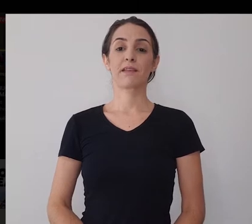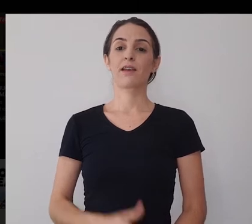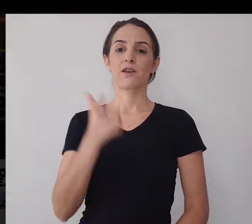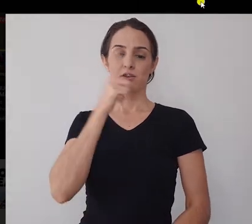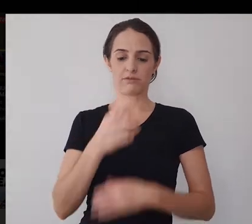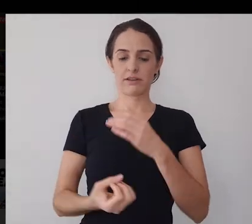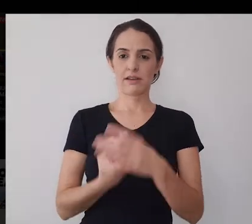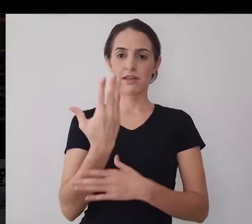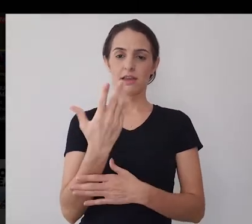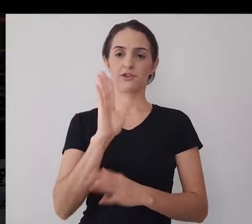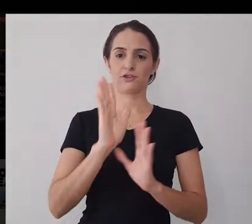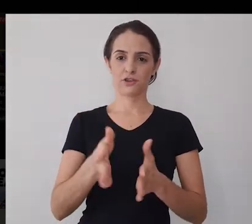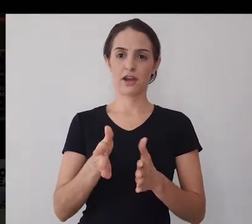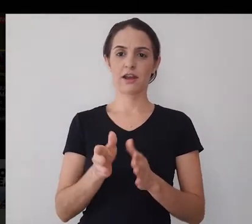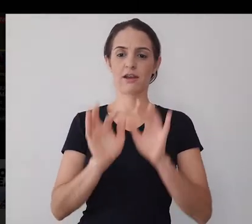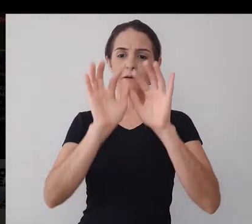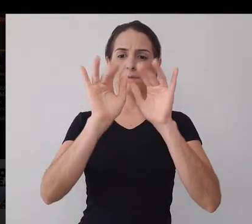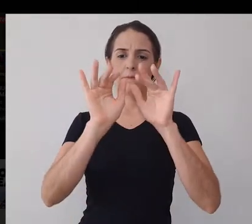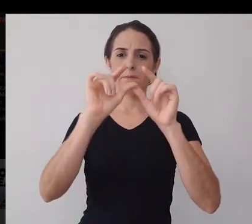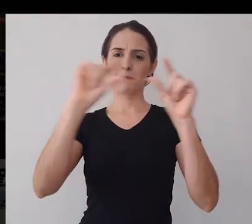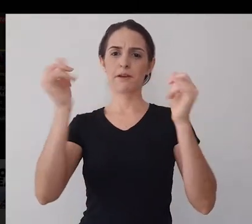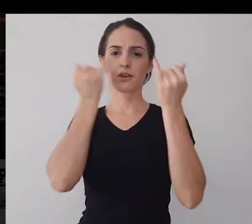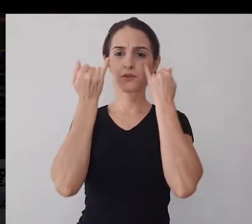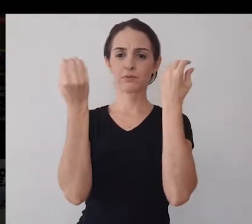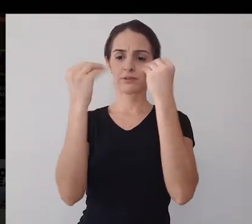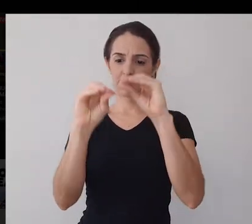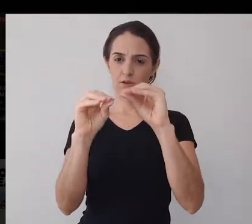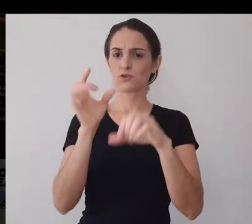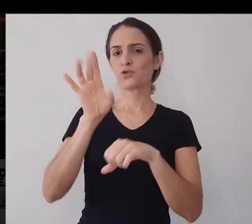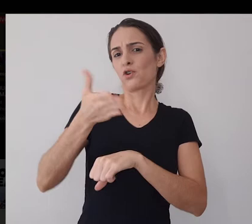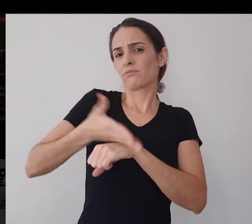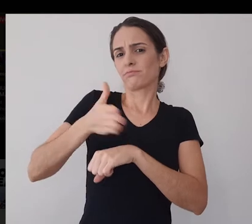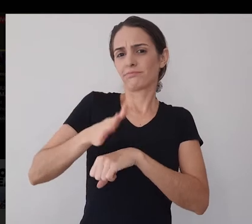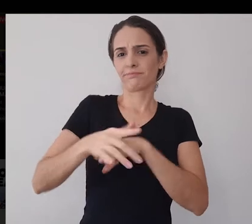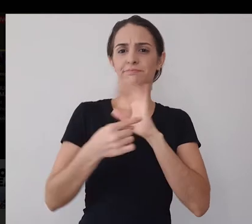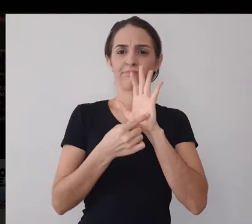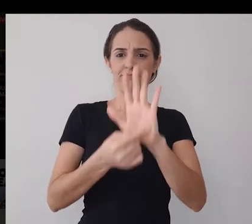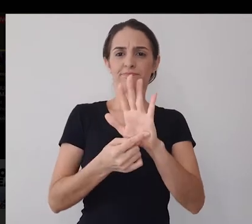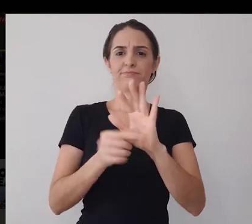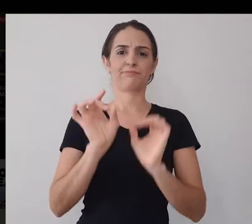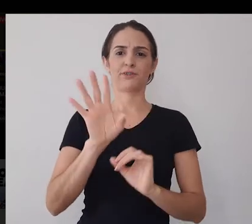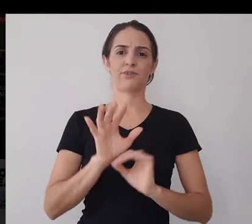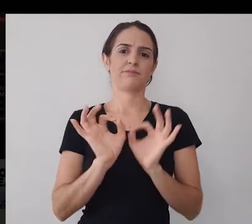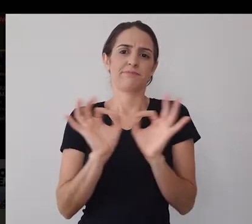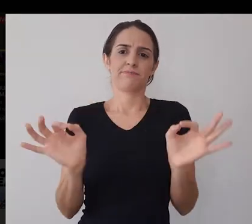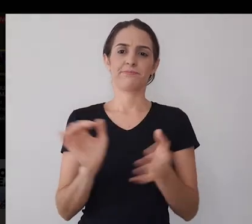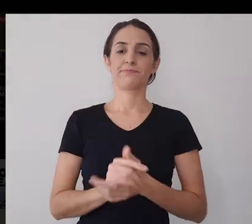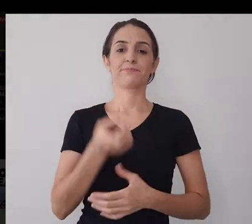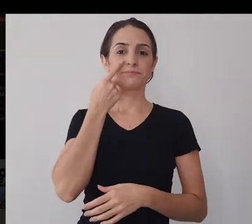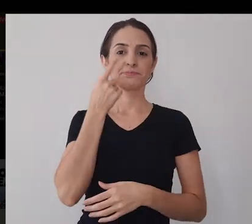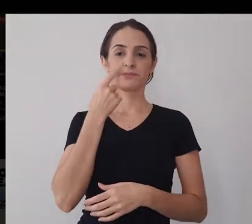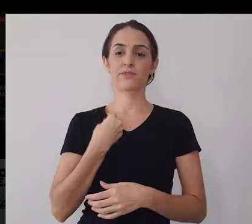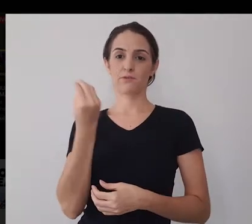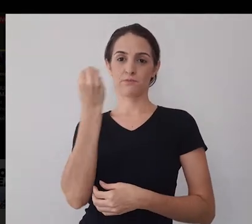Nós criamos uma conta aqui, designer CGTE, para poder mostrar para você como funciona.